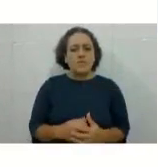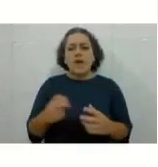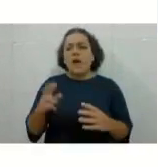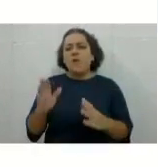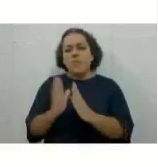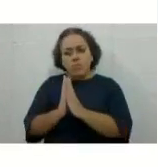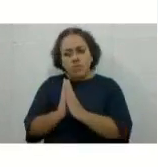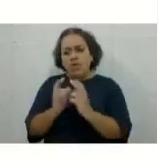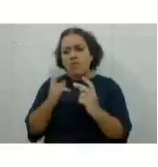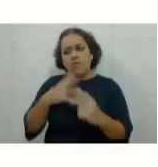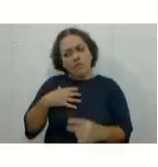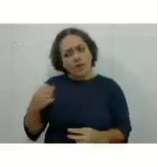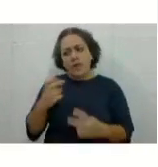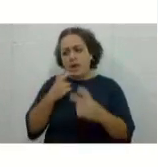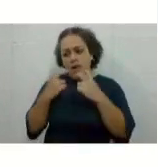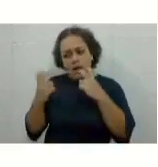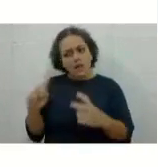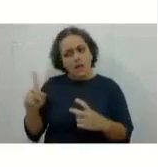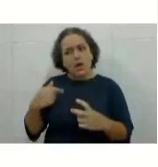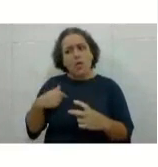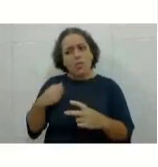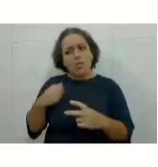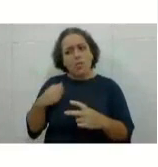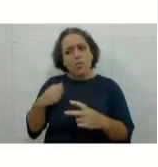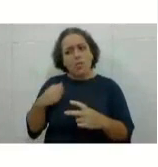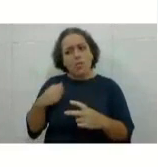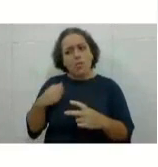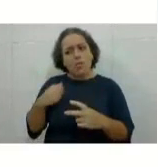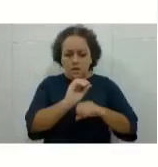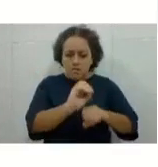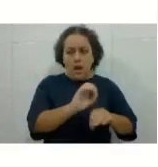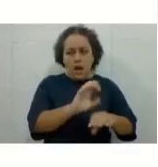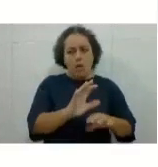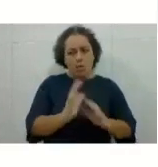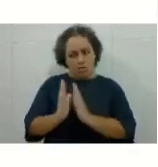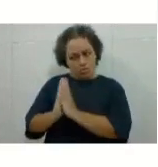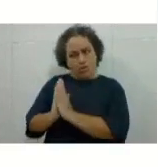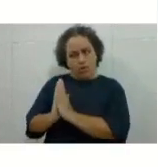Fecha. Isso, fecha. Fecha, por favor.